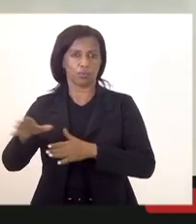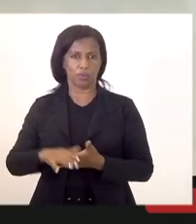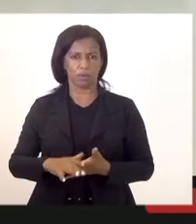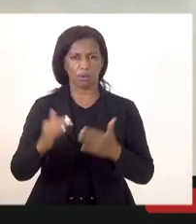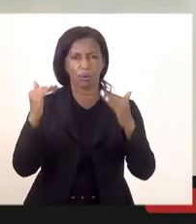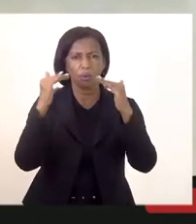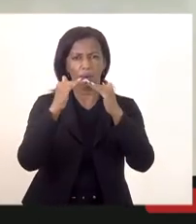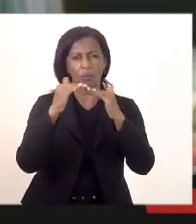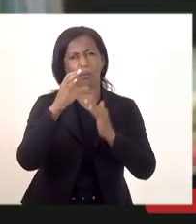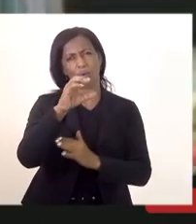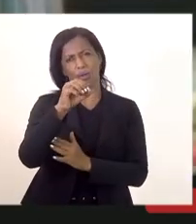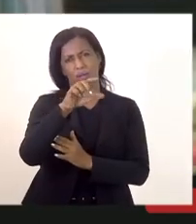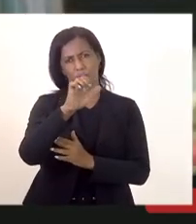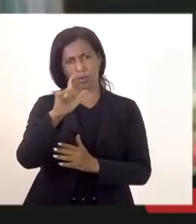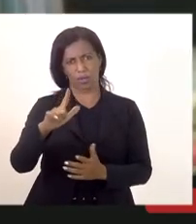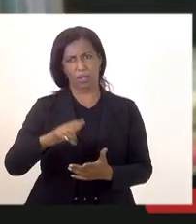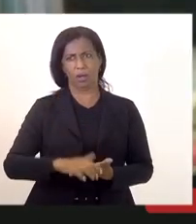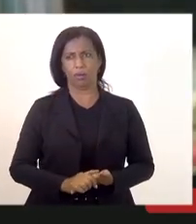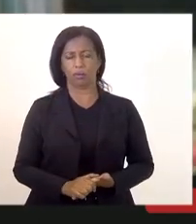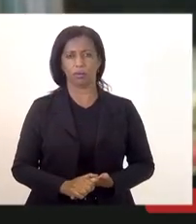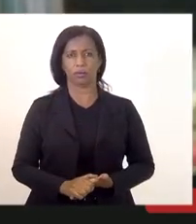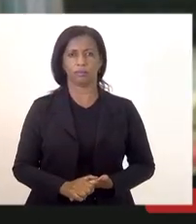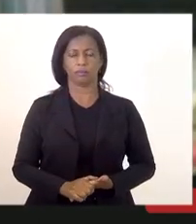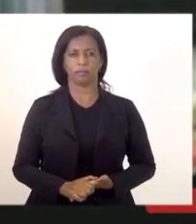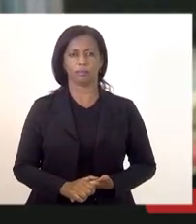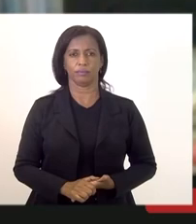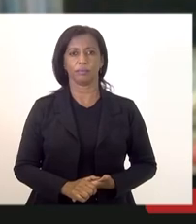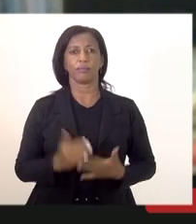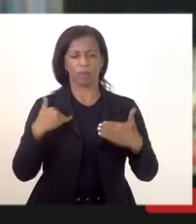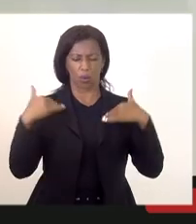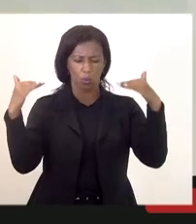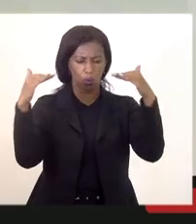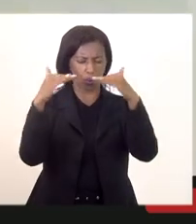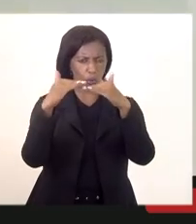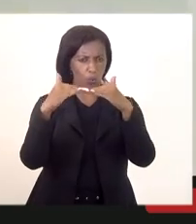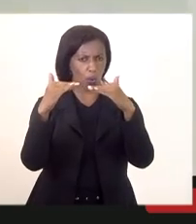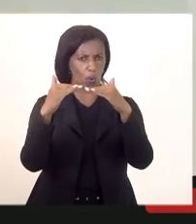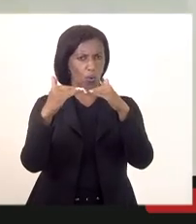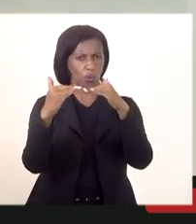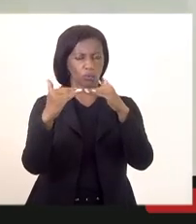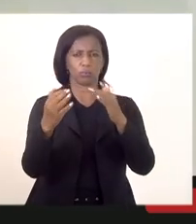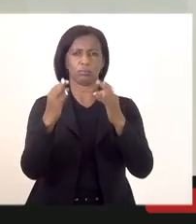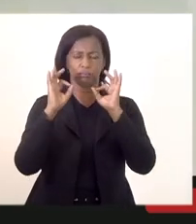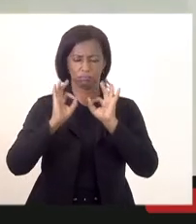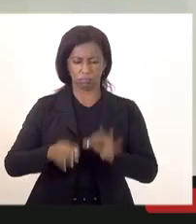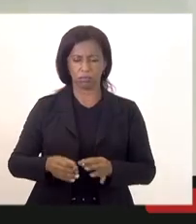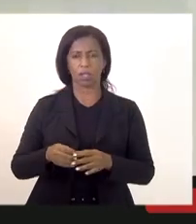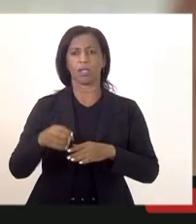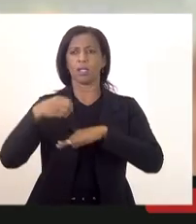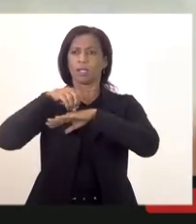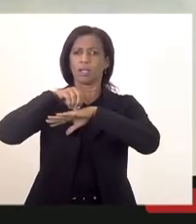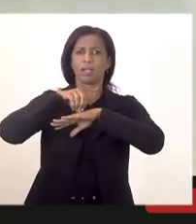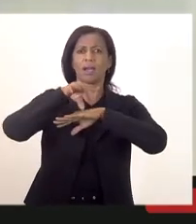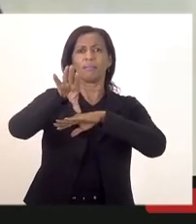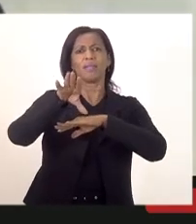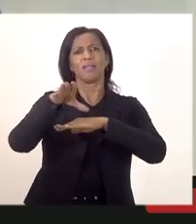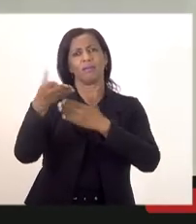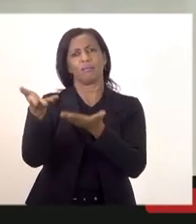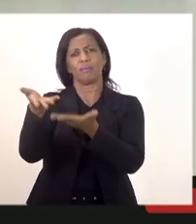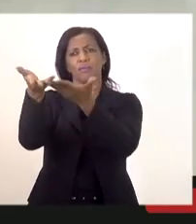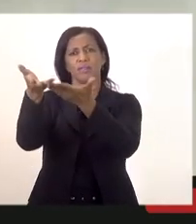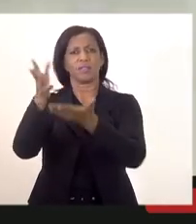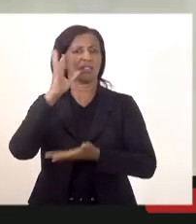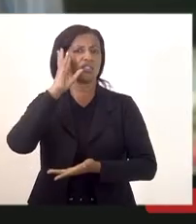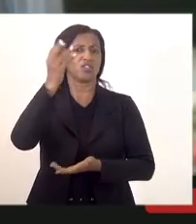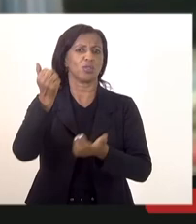concorda comigo coronel Leandro concordo concordo perfeitamente inclusive encaminho para o bombeiro e para a PGE a gente tenta buscar uma solução